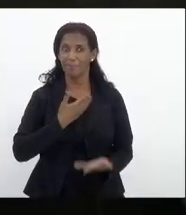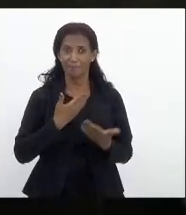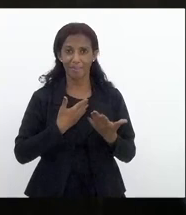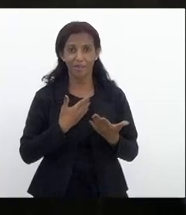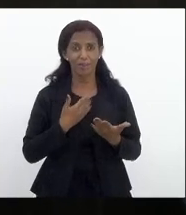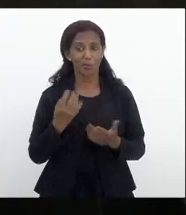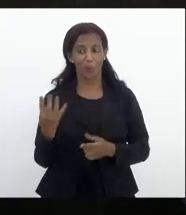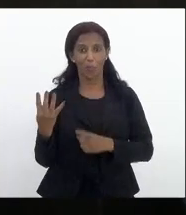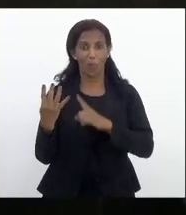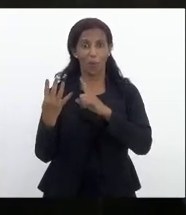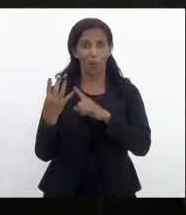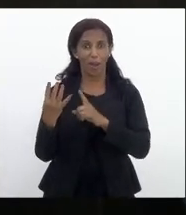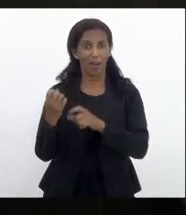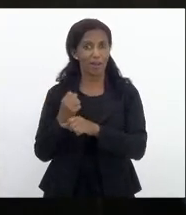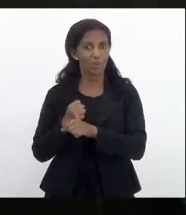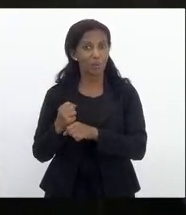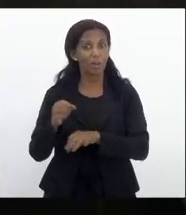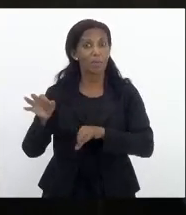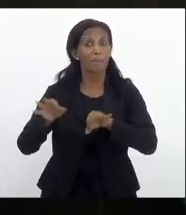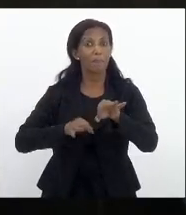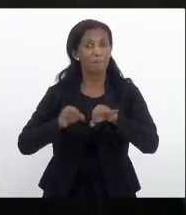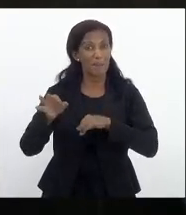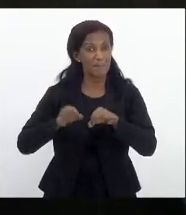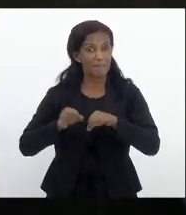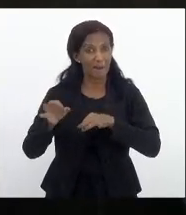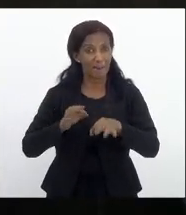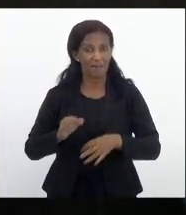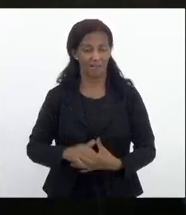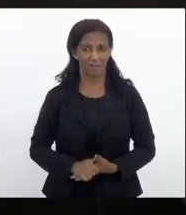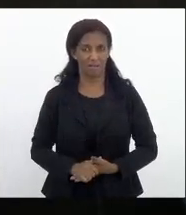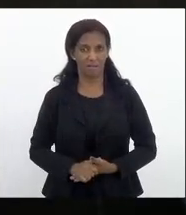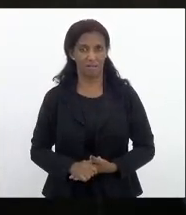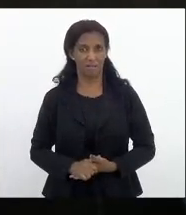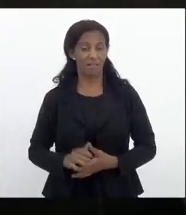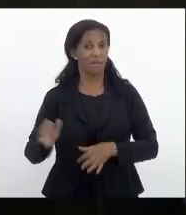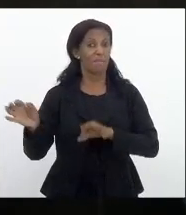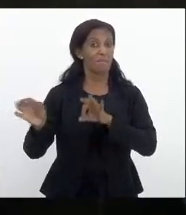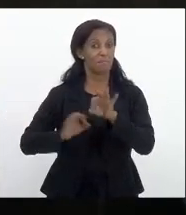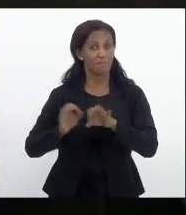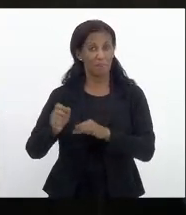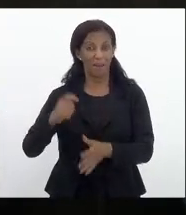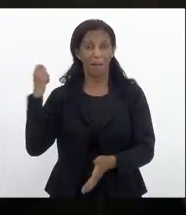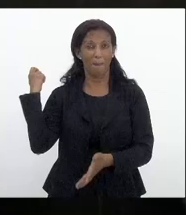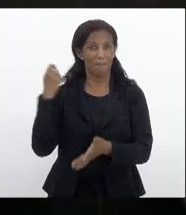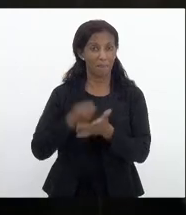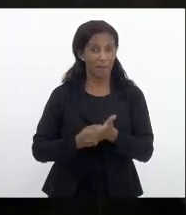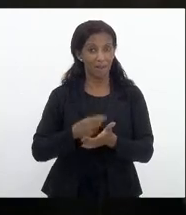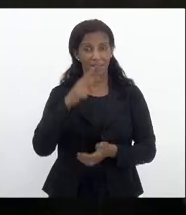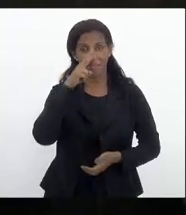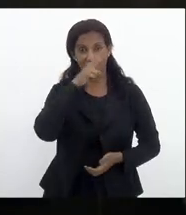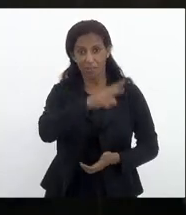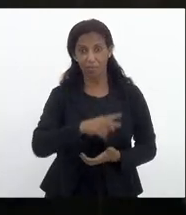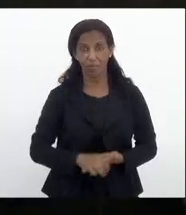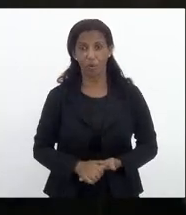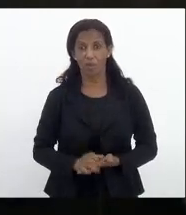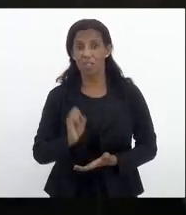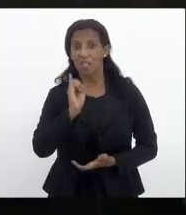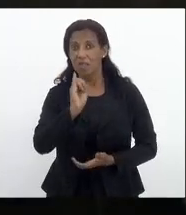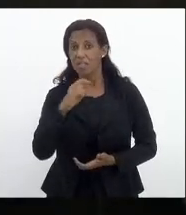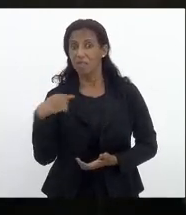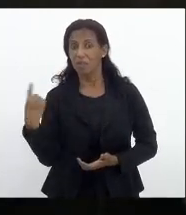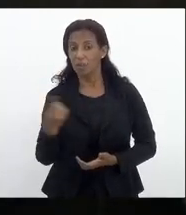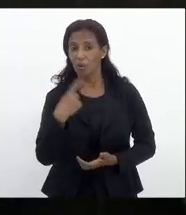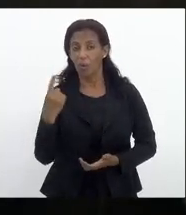a partir do quarto ano prepara o lombo prepara o lombo que a pancada vem forte e se nós não tivermos